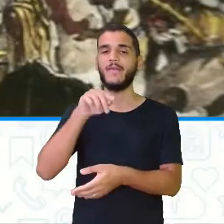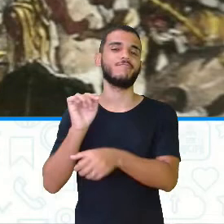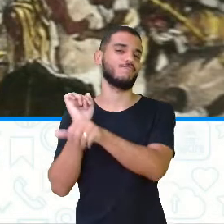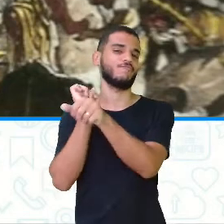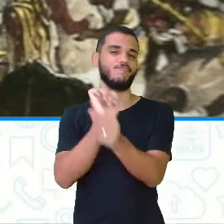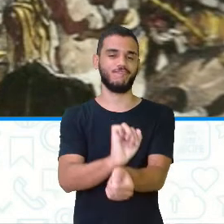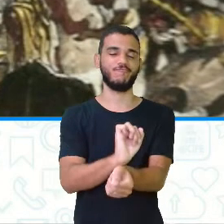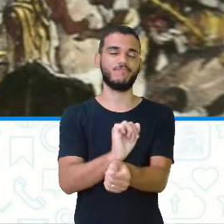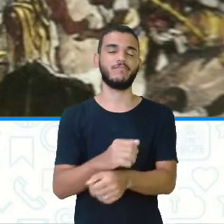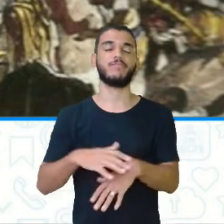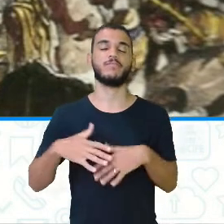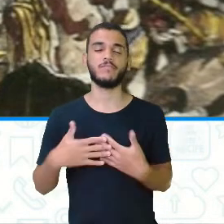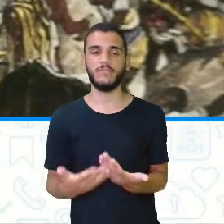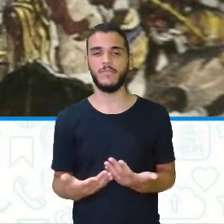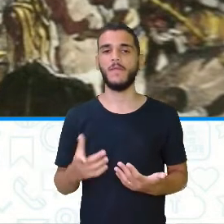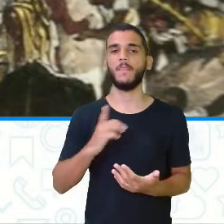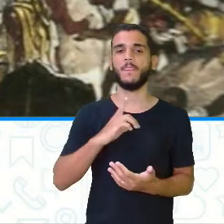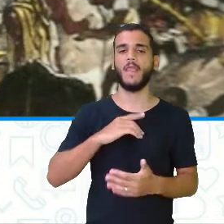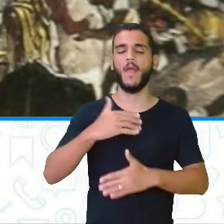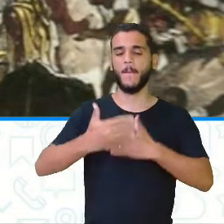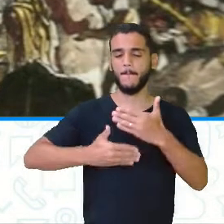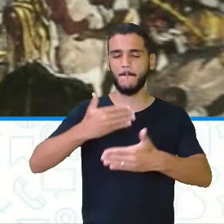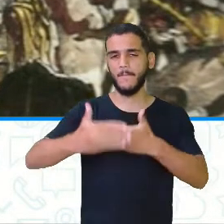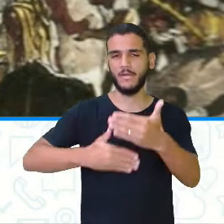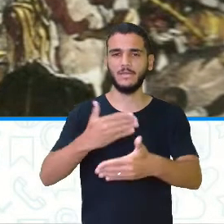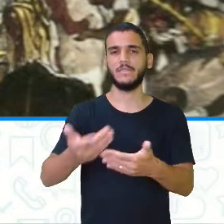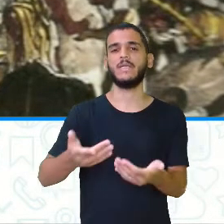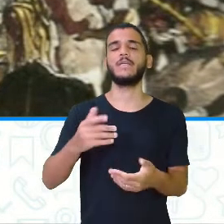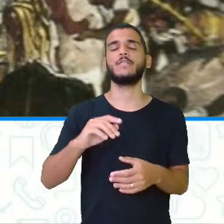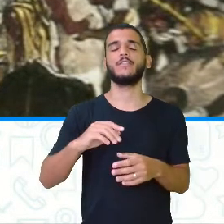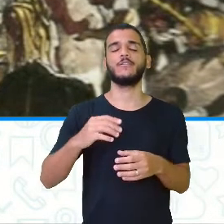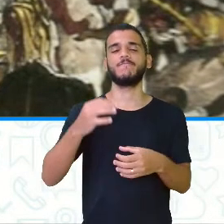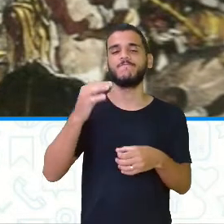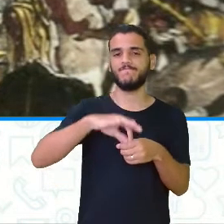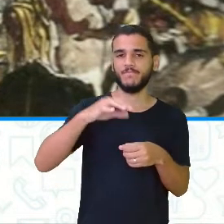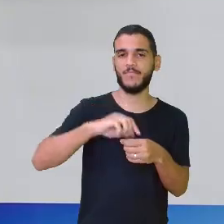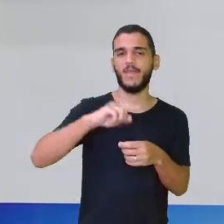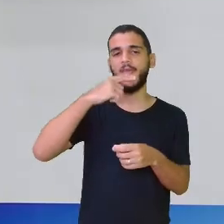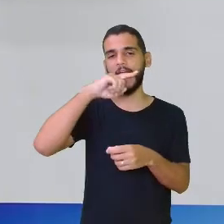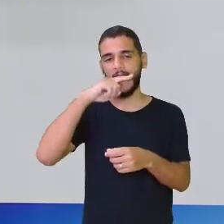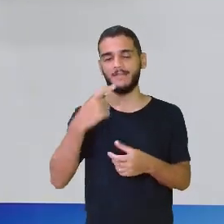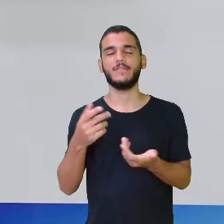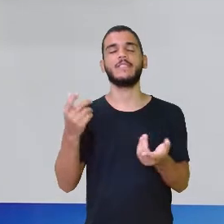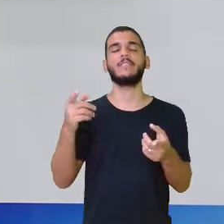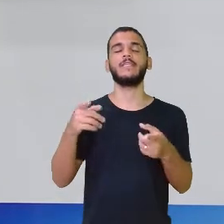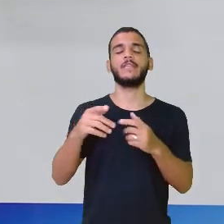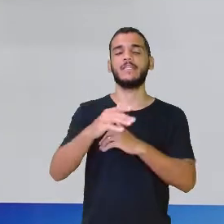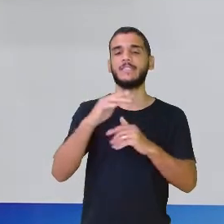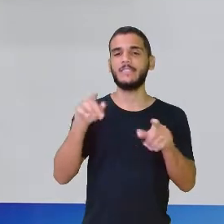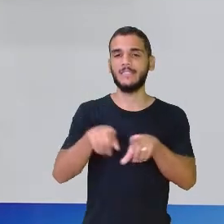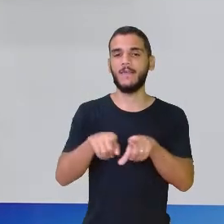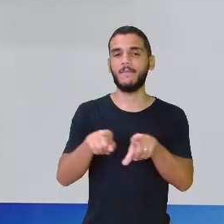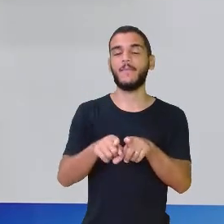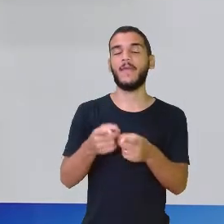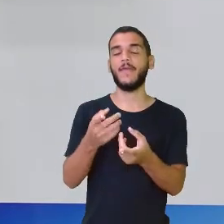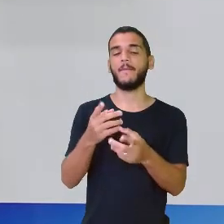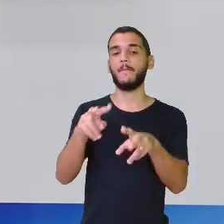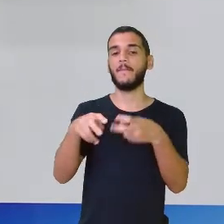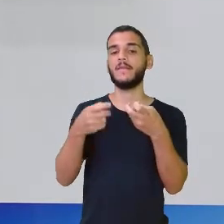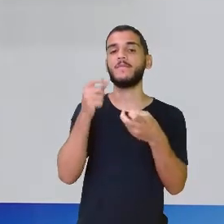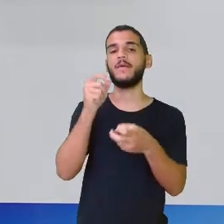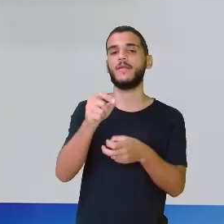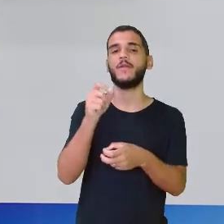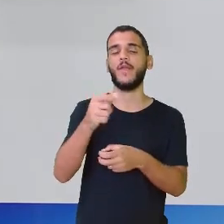quando foi acontecendo esse processo da planta da cana-de-açúcar, também foram descobrindo outros tesouros que tinham aqui no